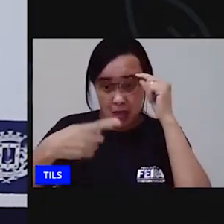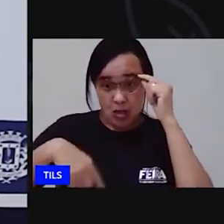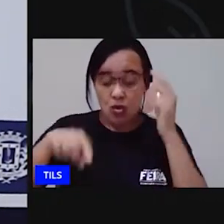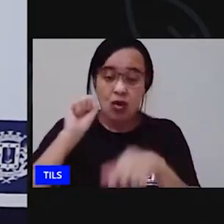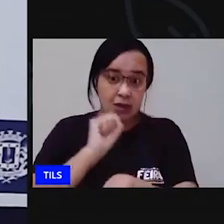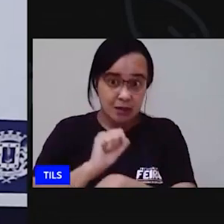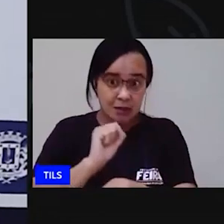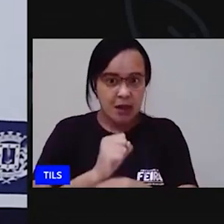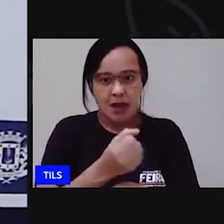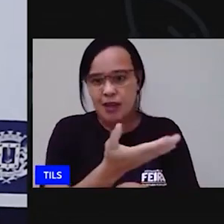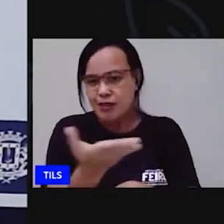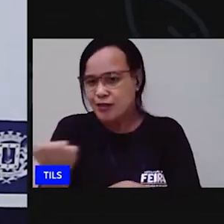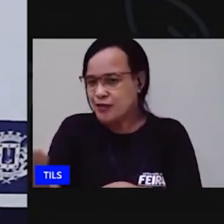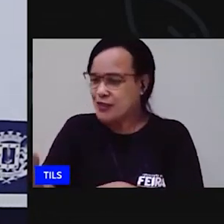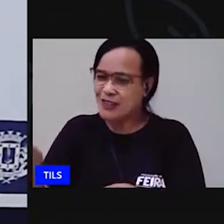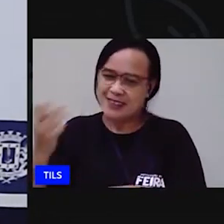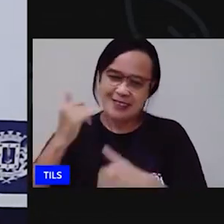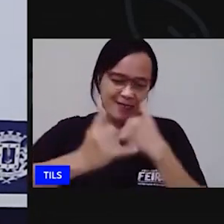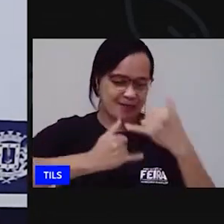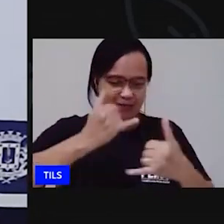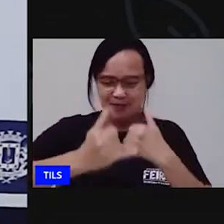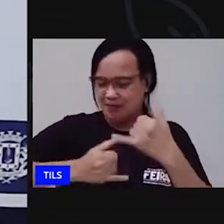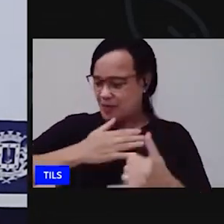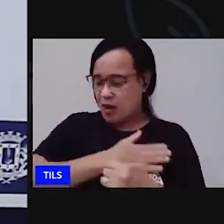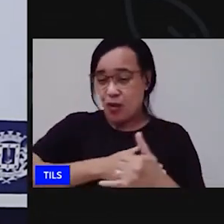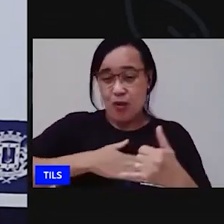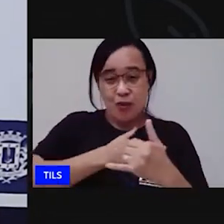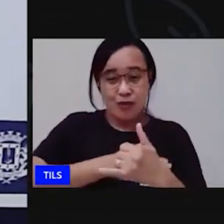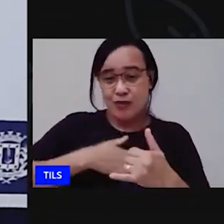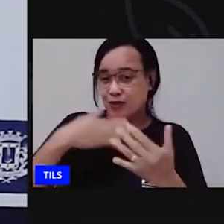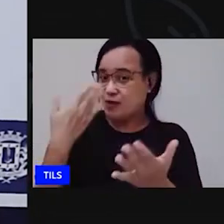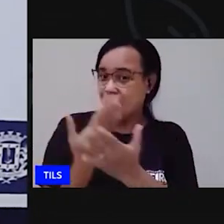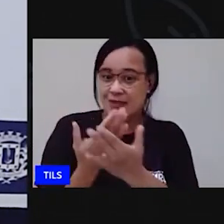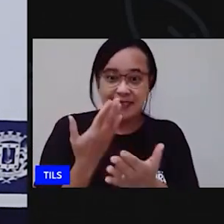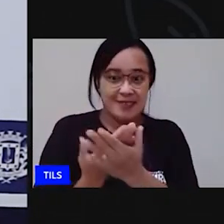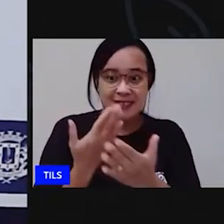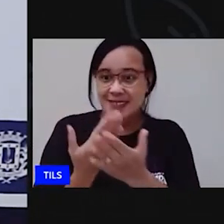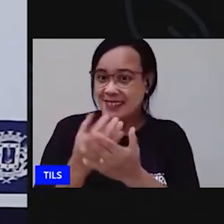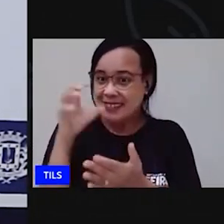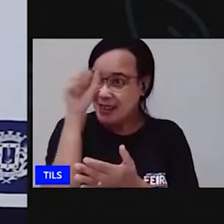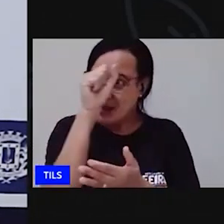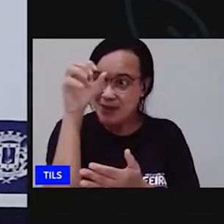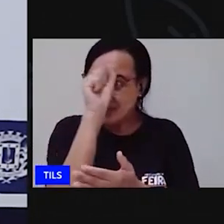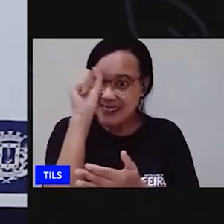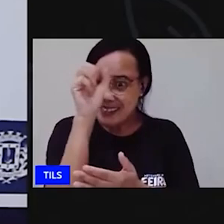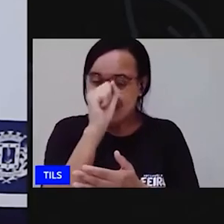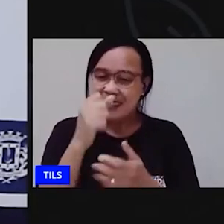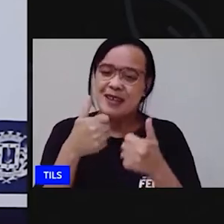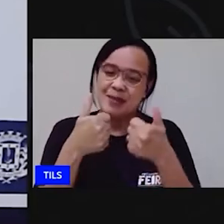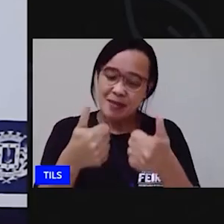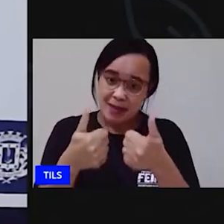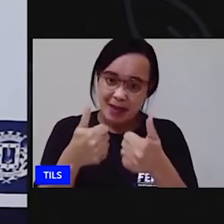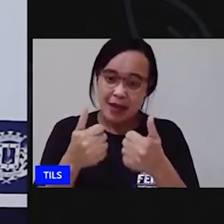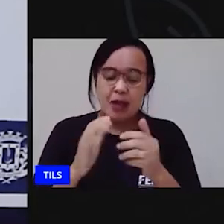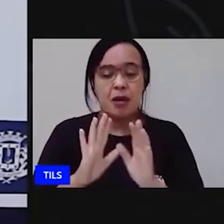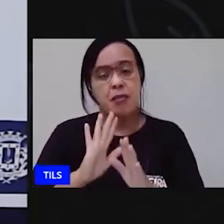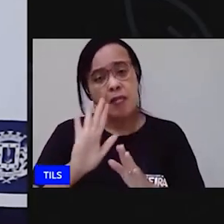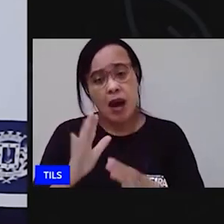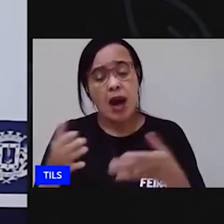aprendendo que é a melhor coisa a gente vai se despedir agora vou deixar vocês